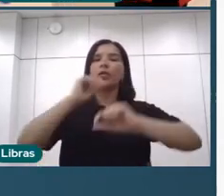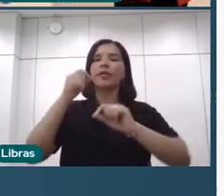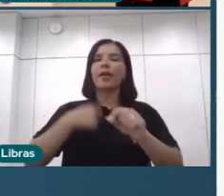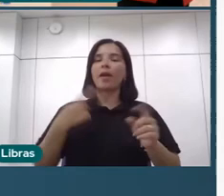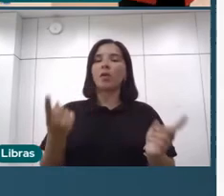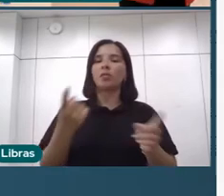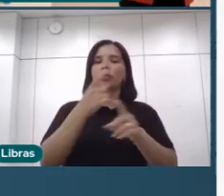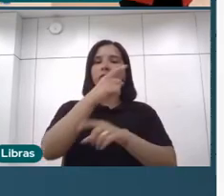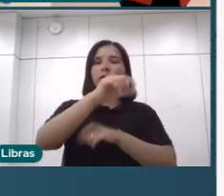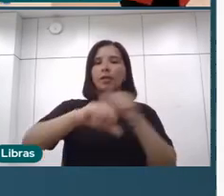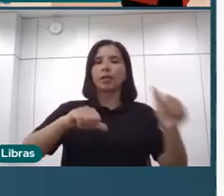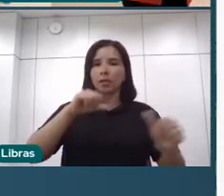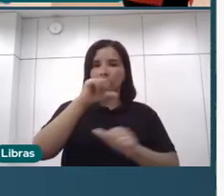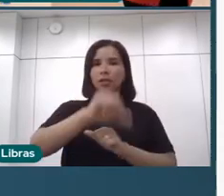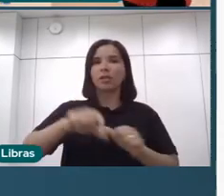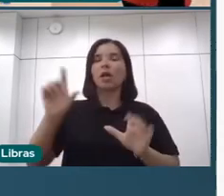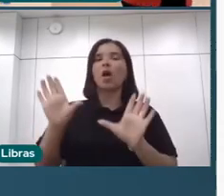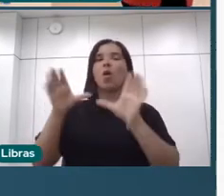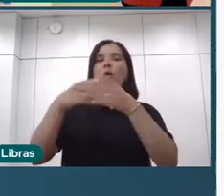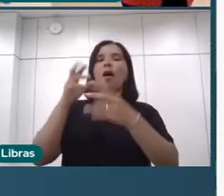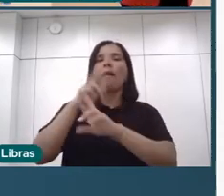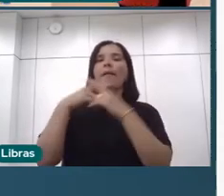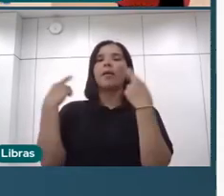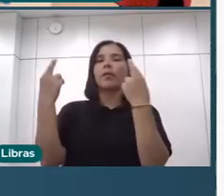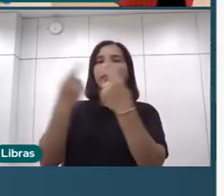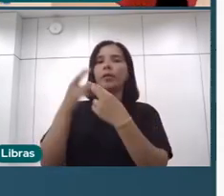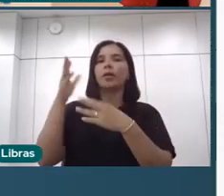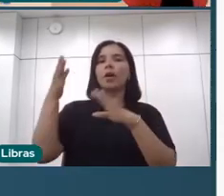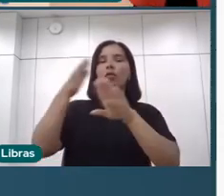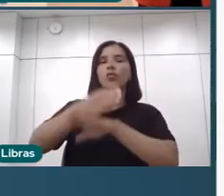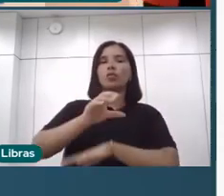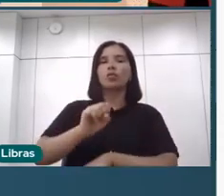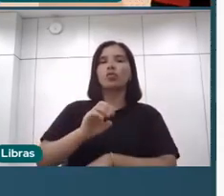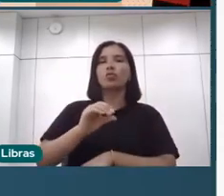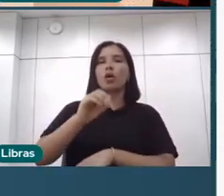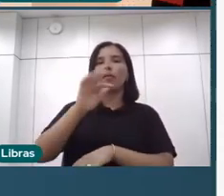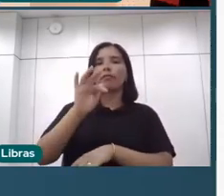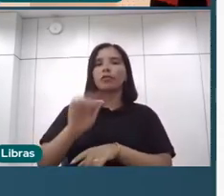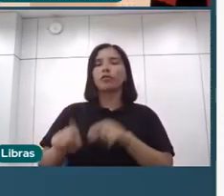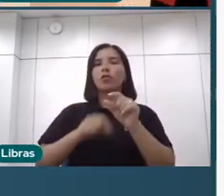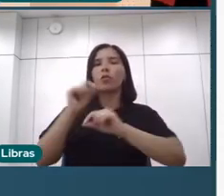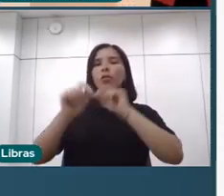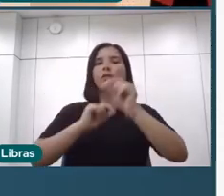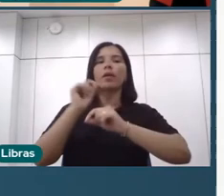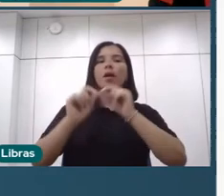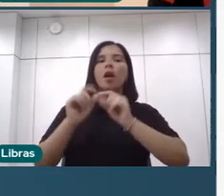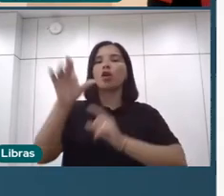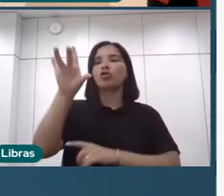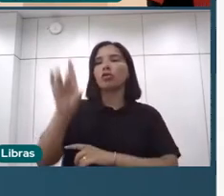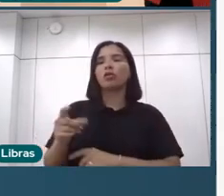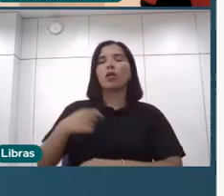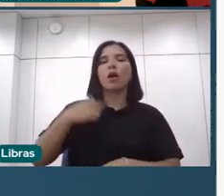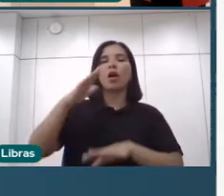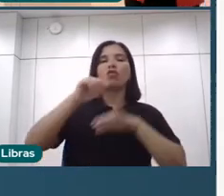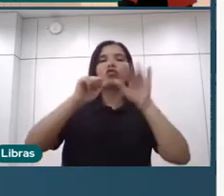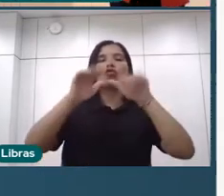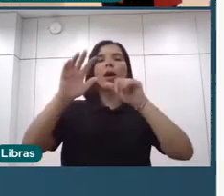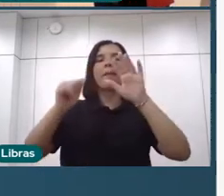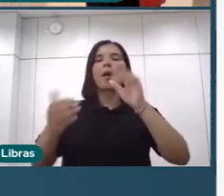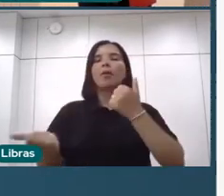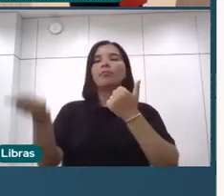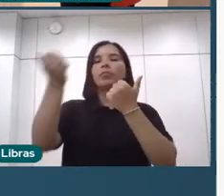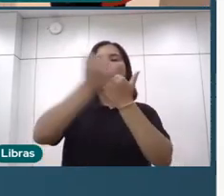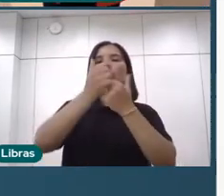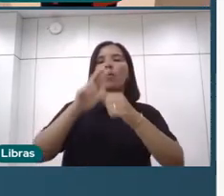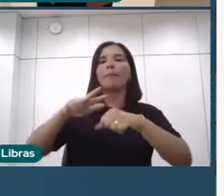fui fazer uma reunião com o pessoal da SOF, que eu conhecia bastante, eu estive na SOF, e estava como diretora uma pessoa que eu tinha chamado para assumir um cargo mais